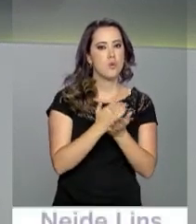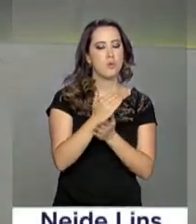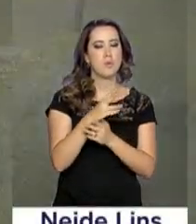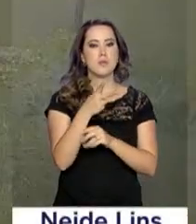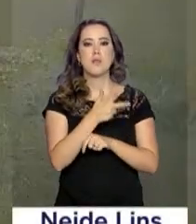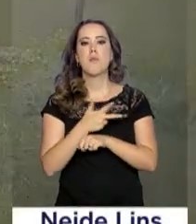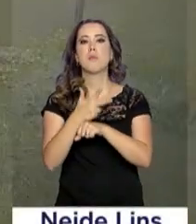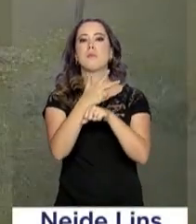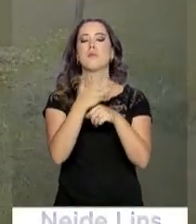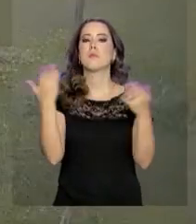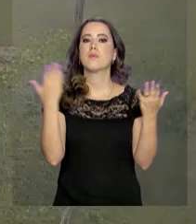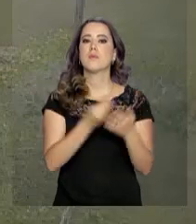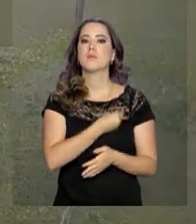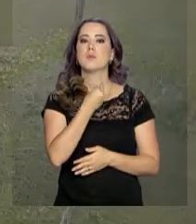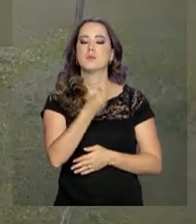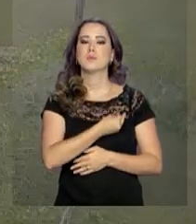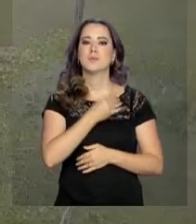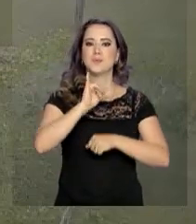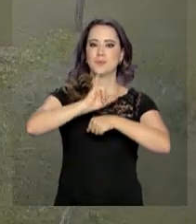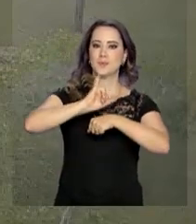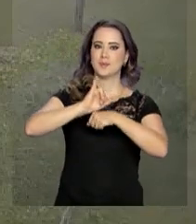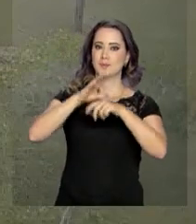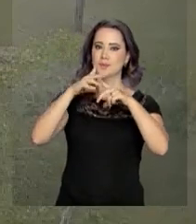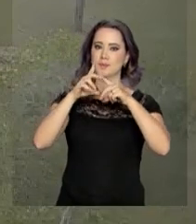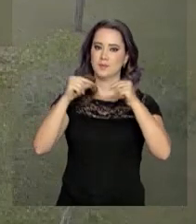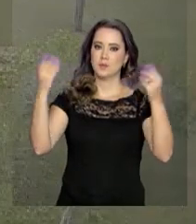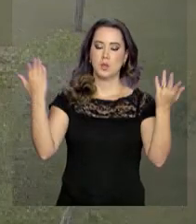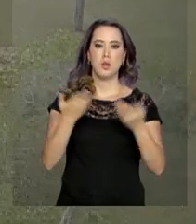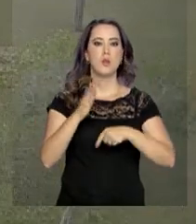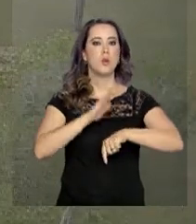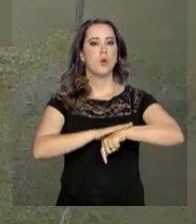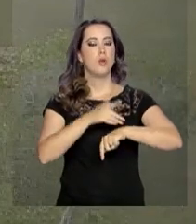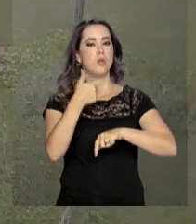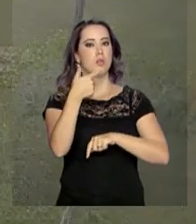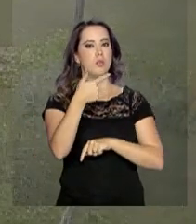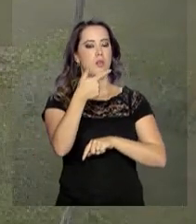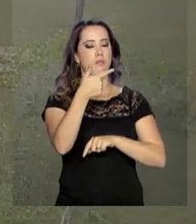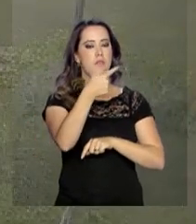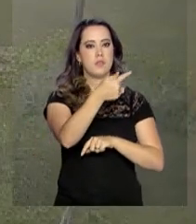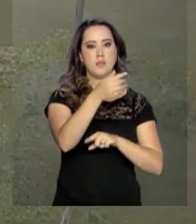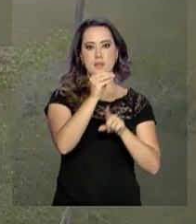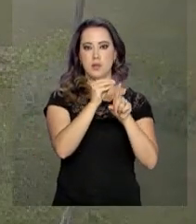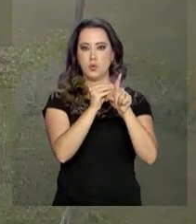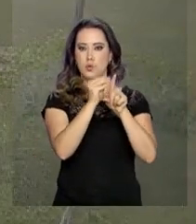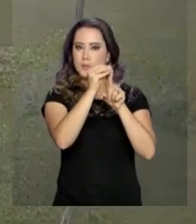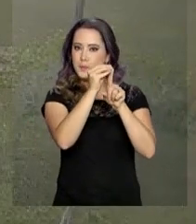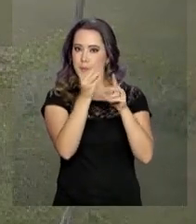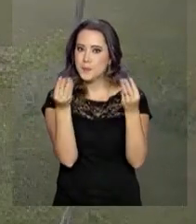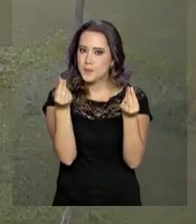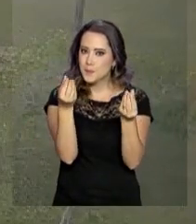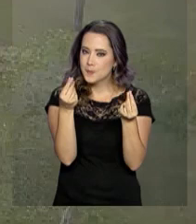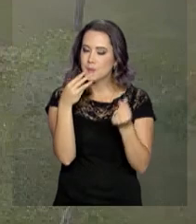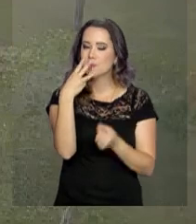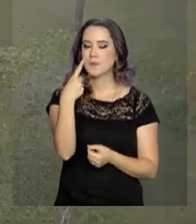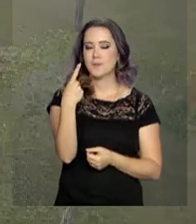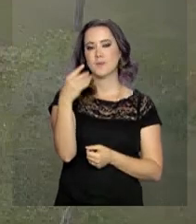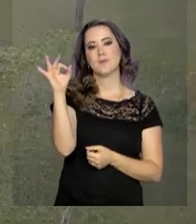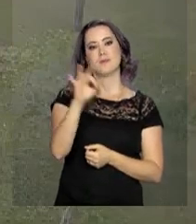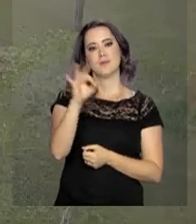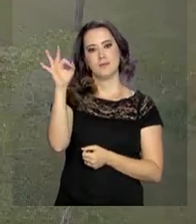com imagens ao vivo da capital federal. Neste momento faz 27 graus e a umidade relativa do ar está em